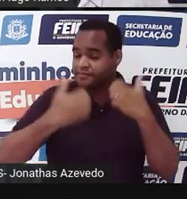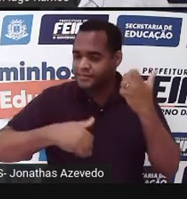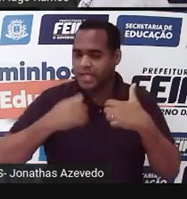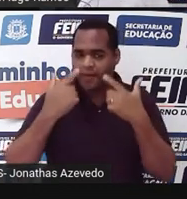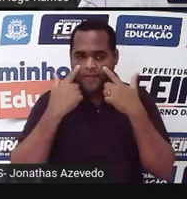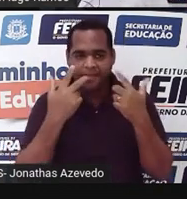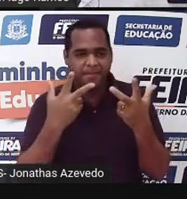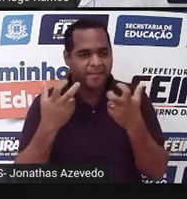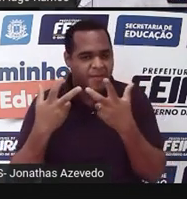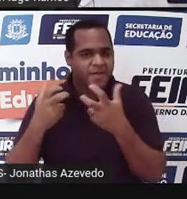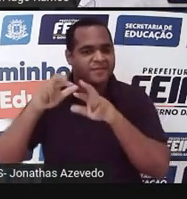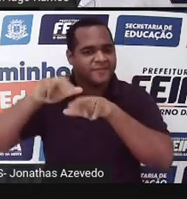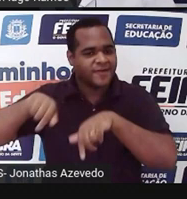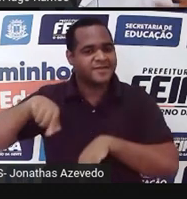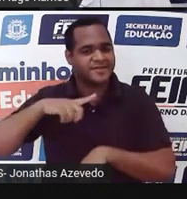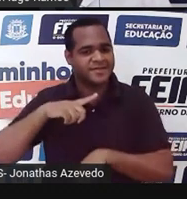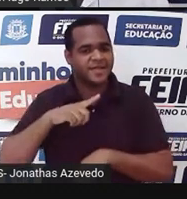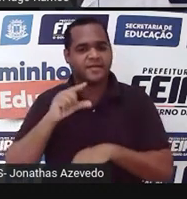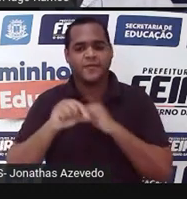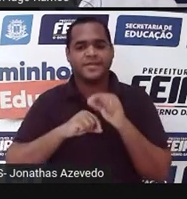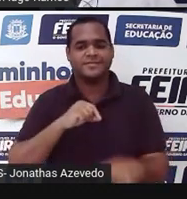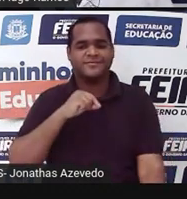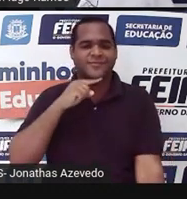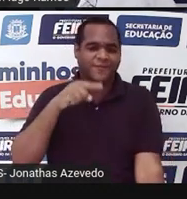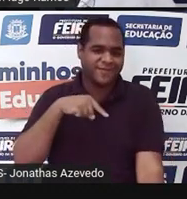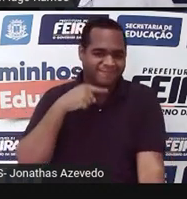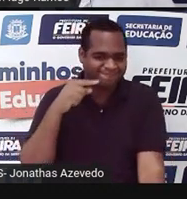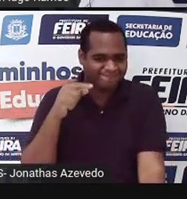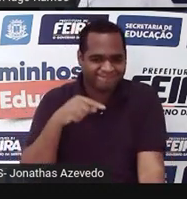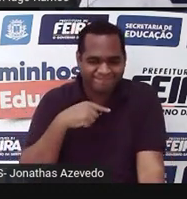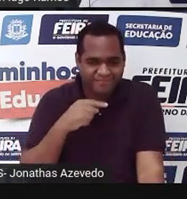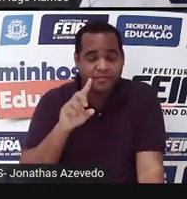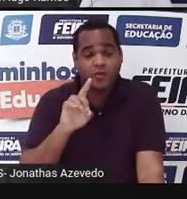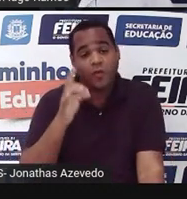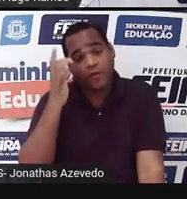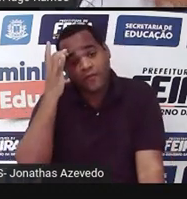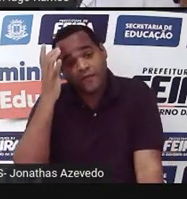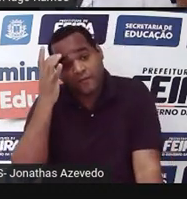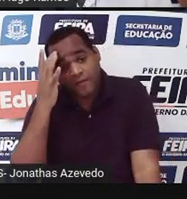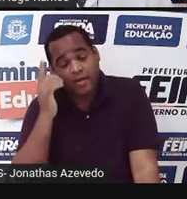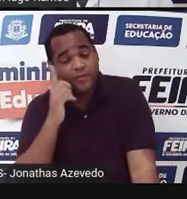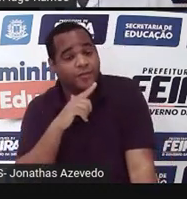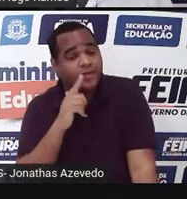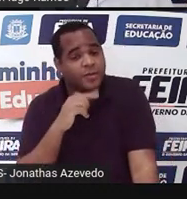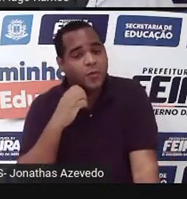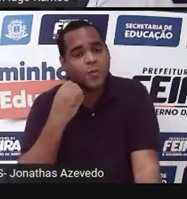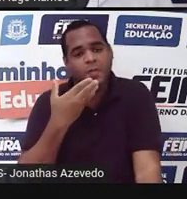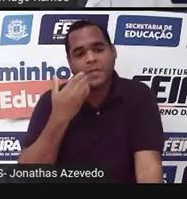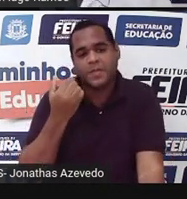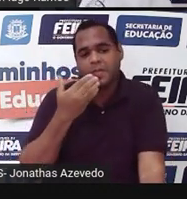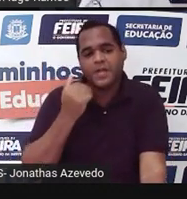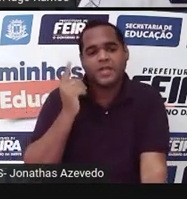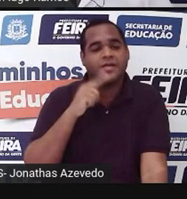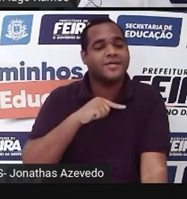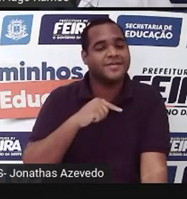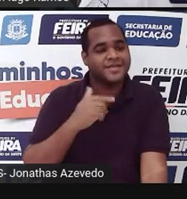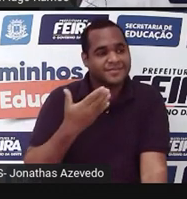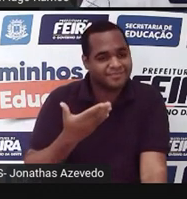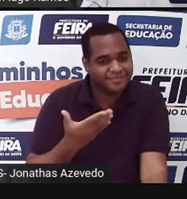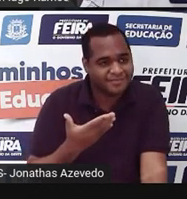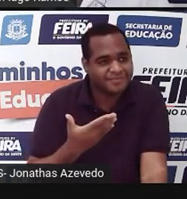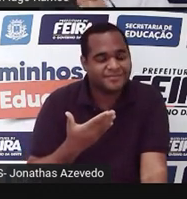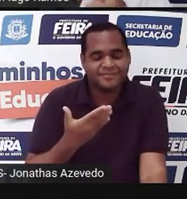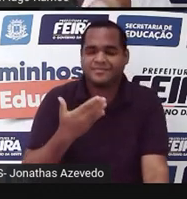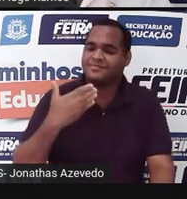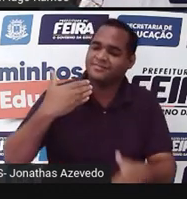quais momentos onde ficou mais dúvida, onde foi mais fácil, onde precisa melhorar, tá bom? E